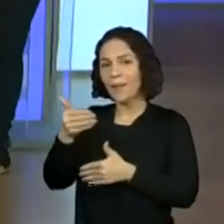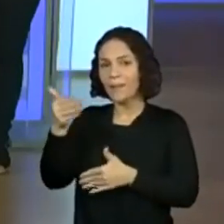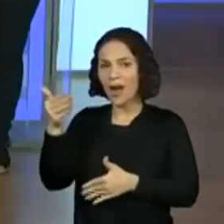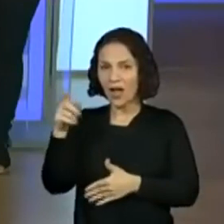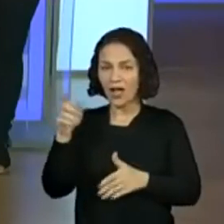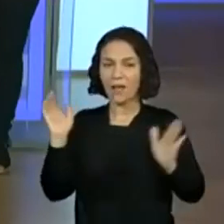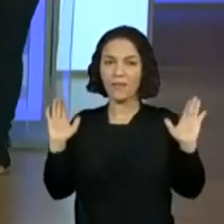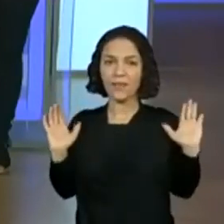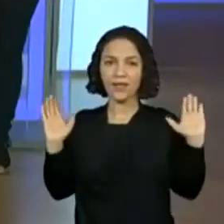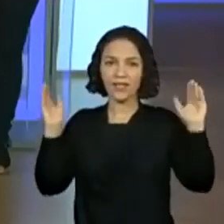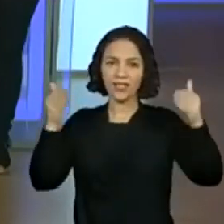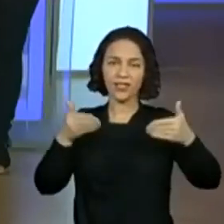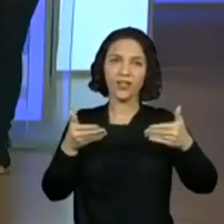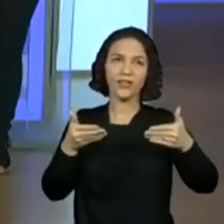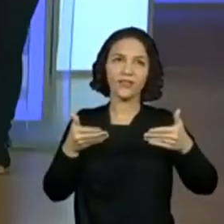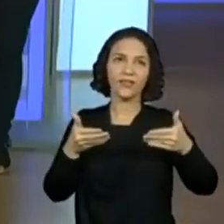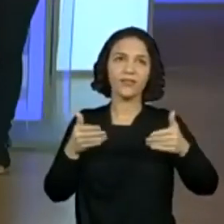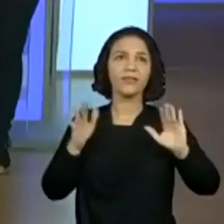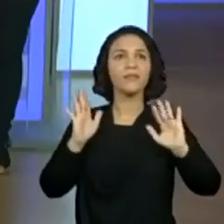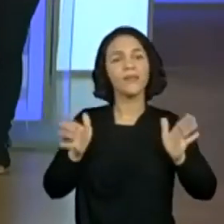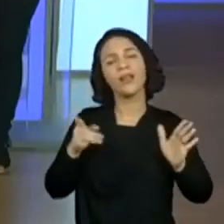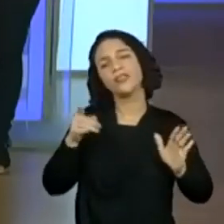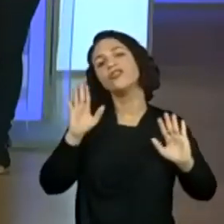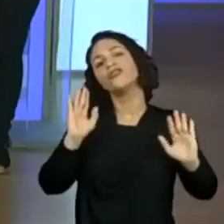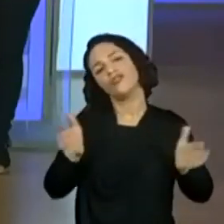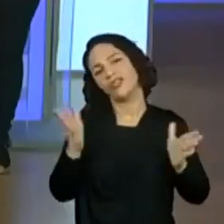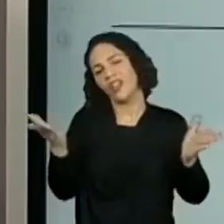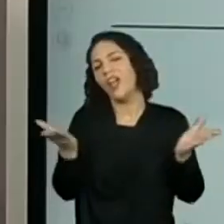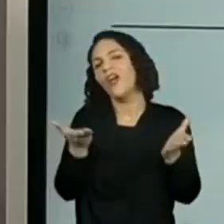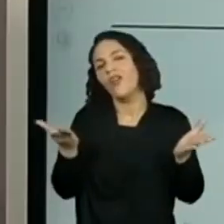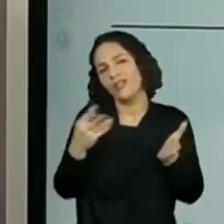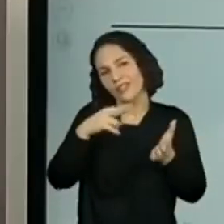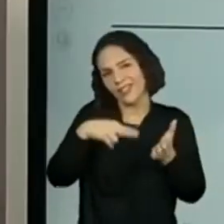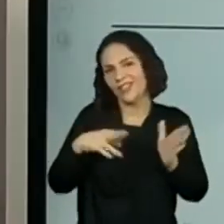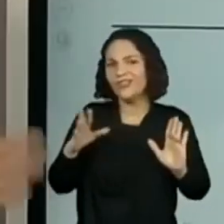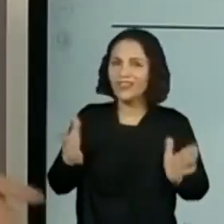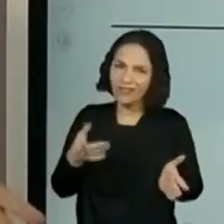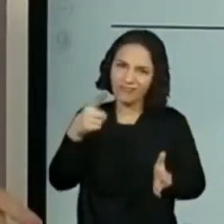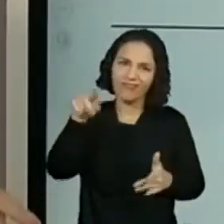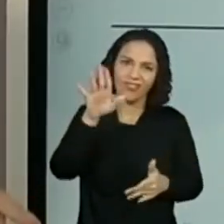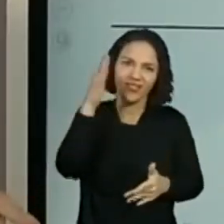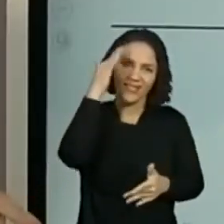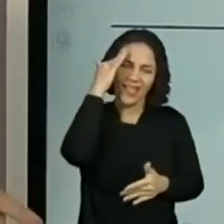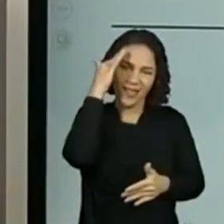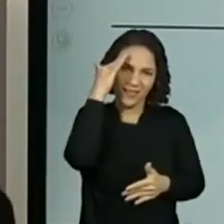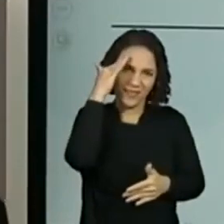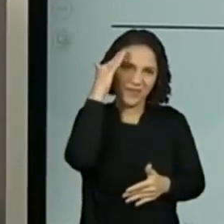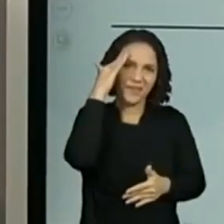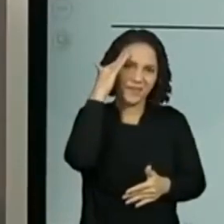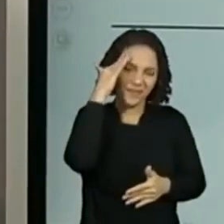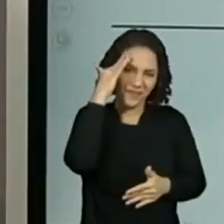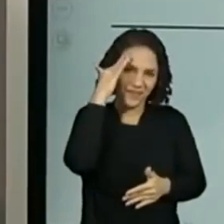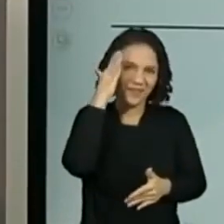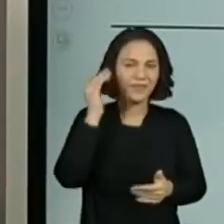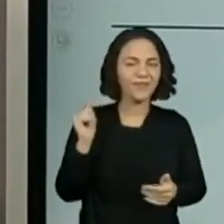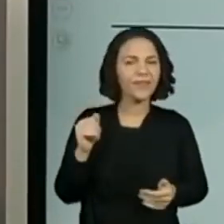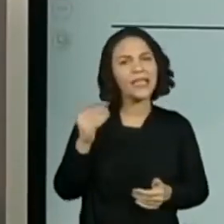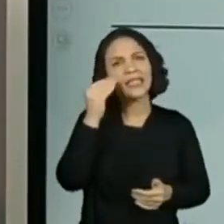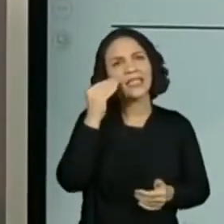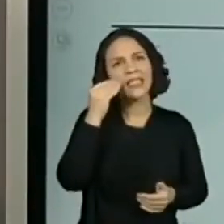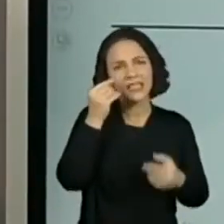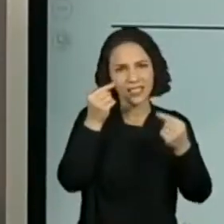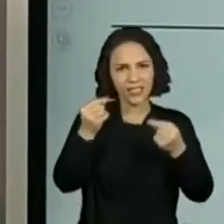Neve. Branca de Neve. É que mais está aparecendo. Branca de Neve a gente acabou de ler. Vocês já sabem como escreve. Chapeuzinho Vermelho apareceu. Vamos tentar um